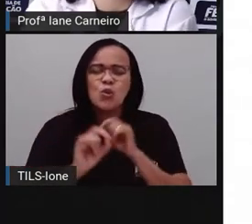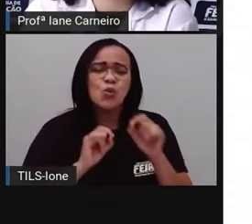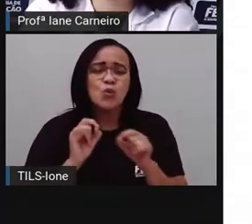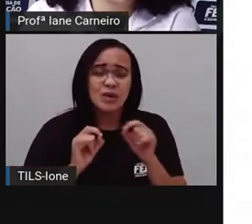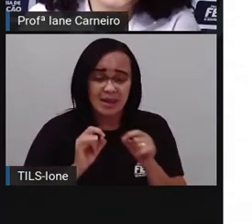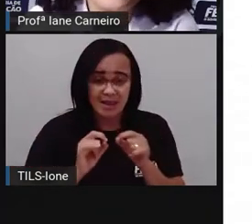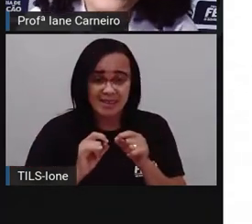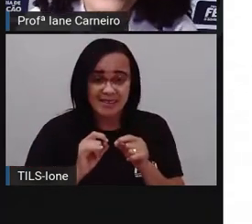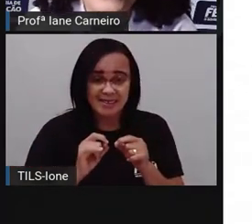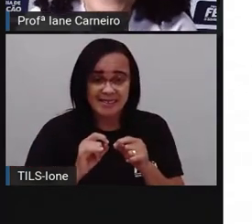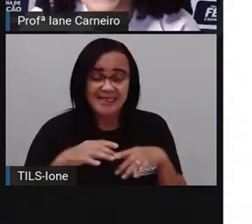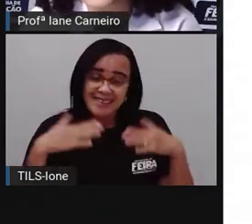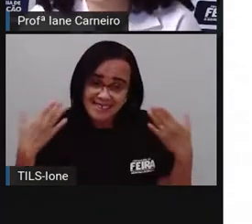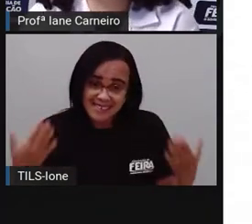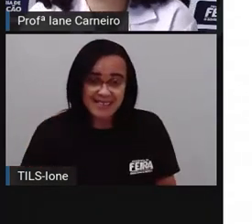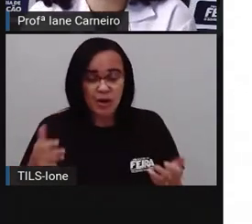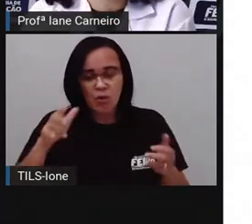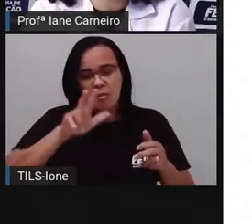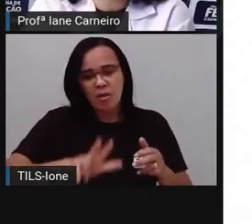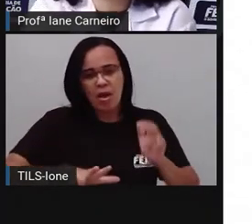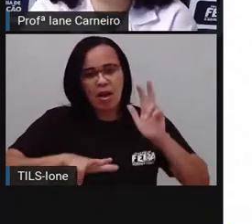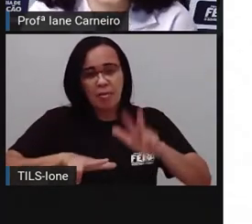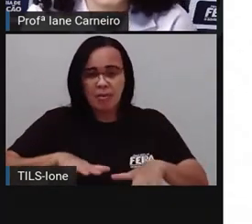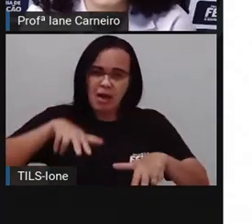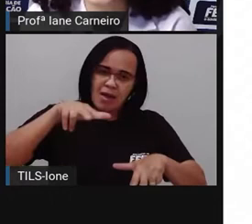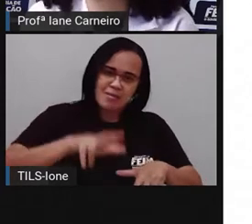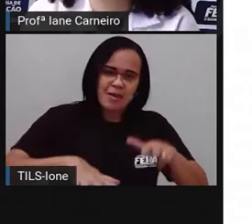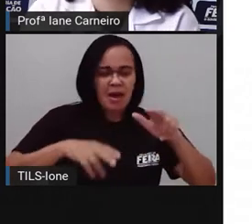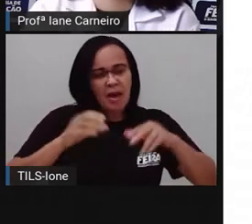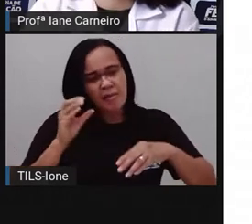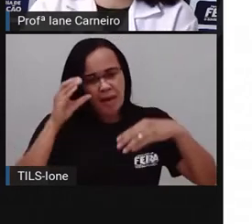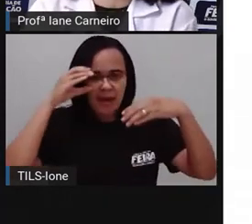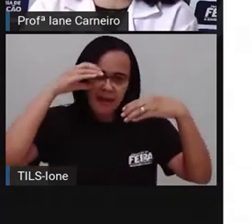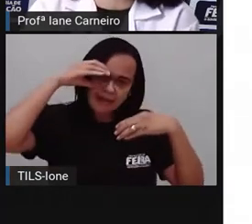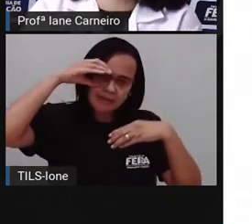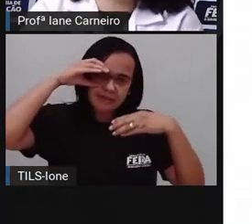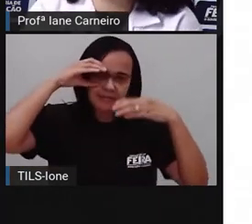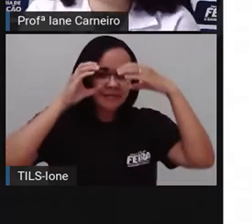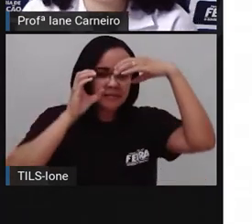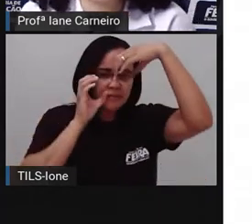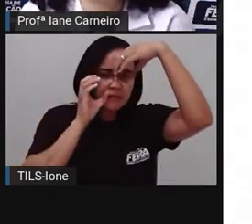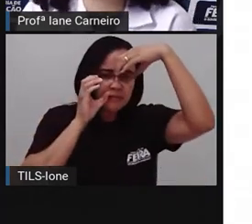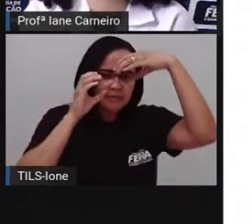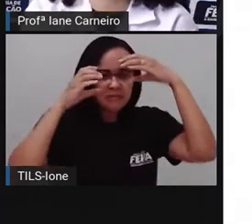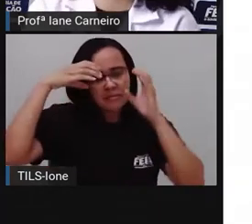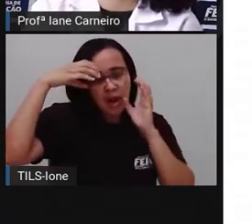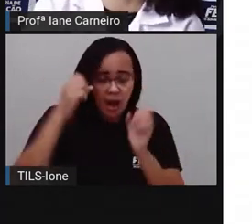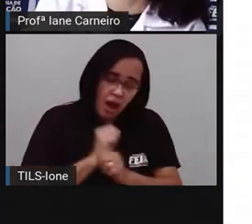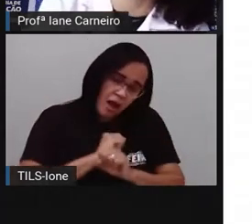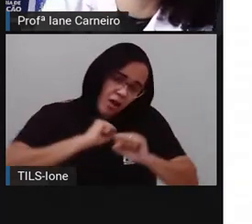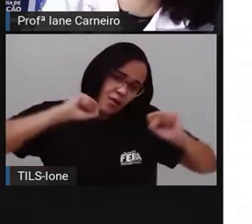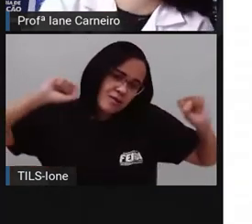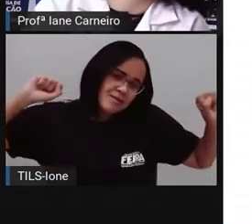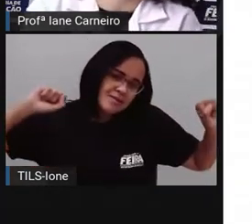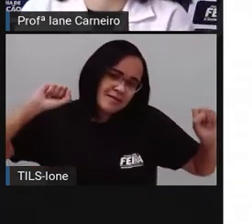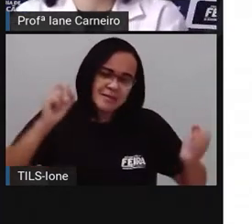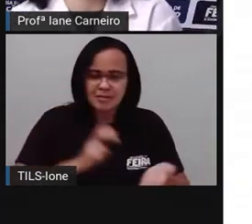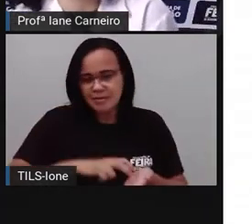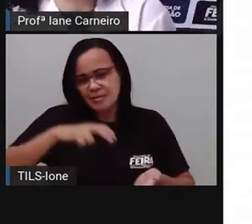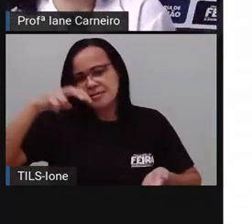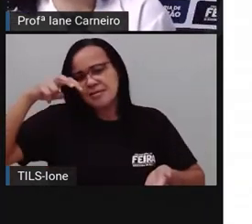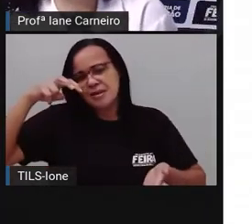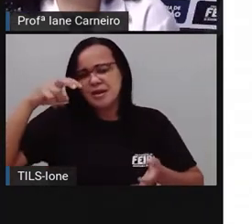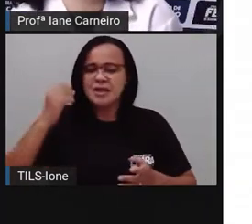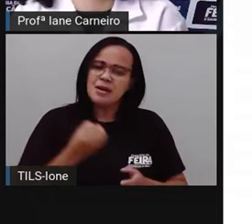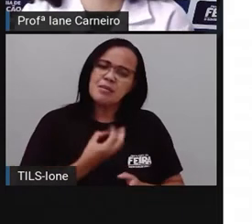todo bem-humorado, todo disposto, dando bom dia para todo mundo. Bom dia, flores! Bom